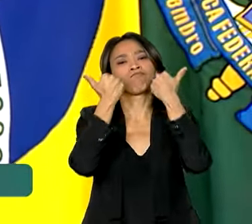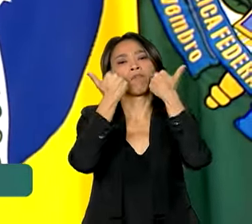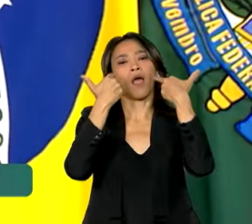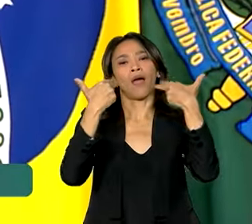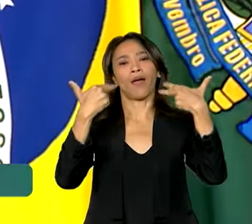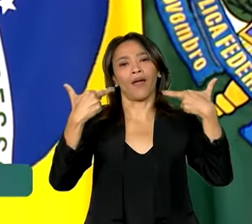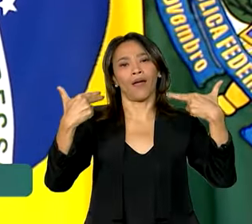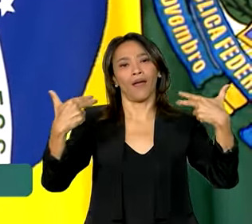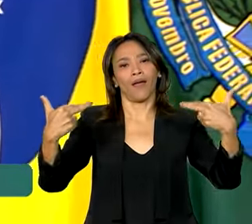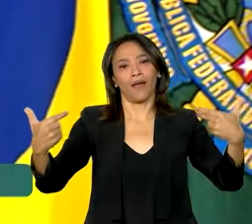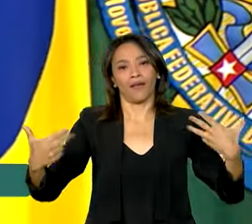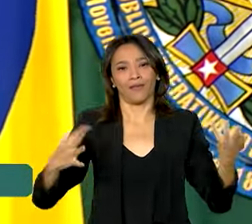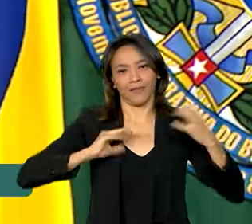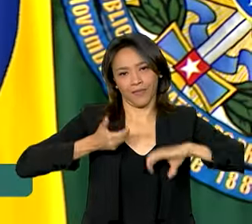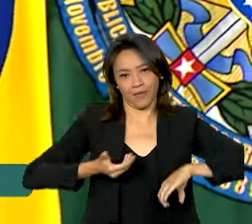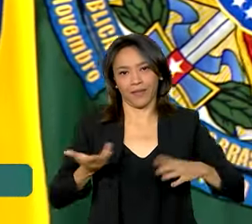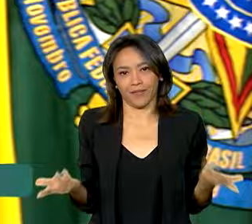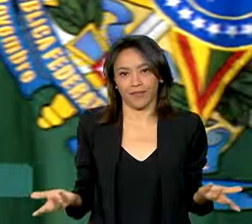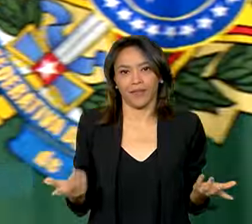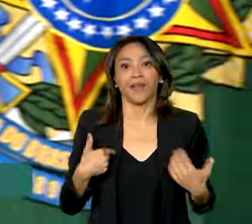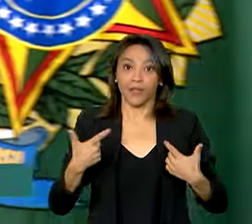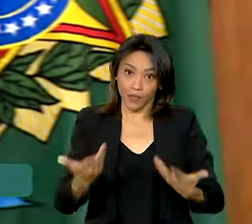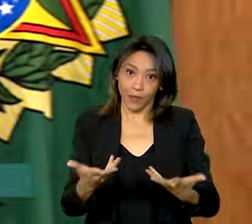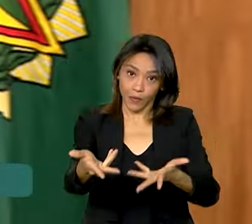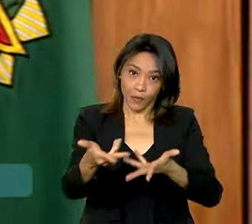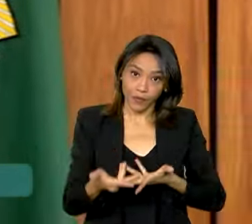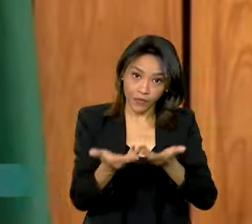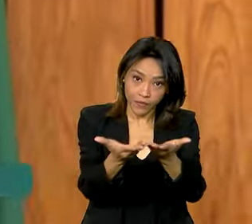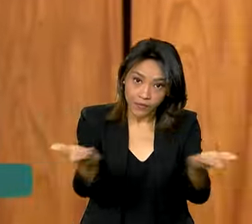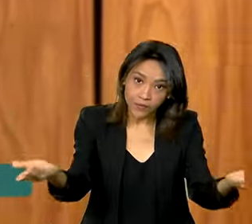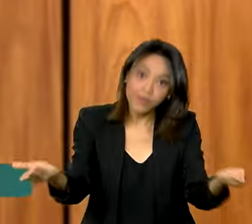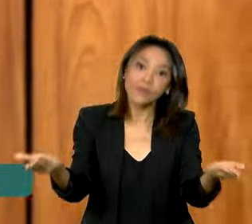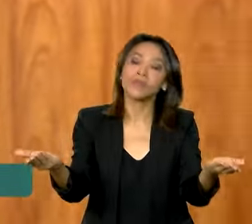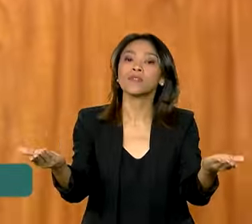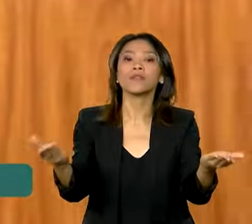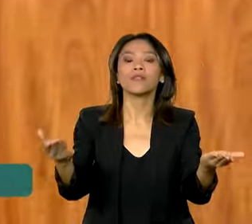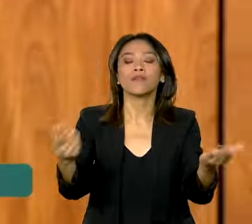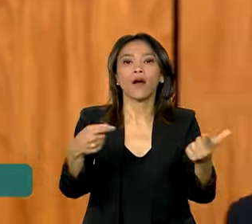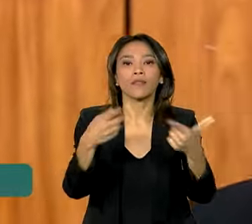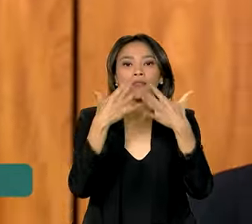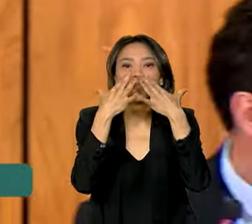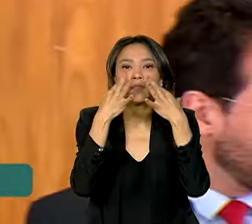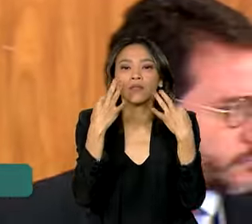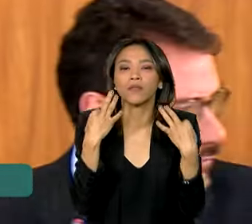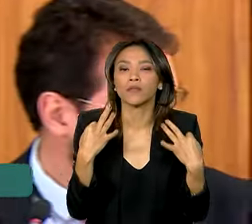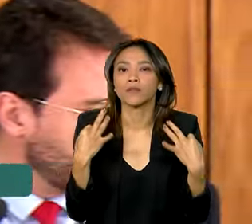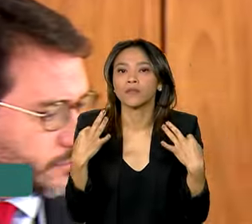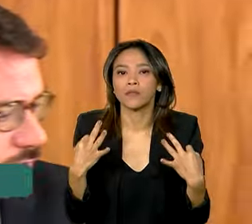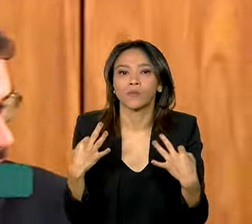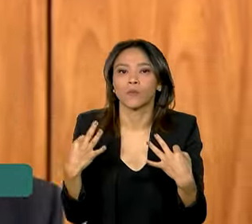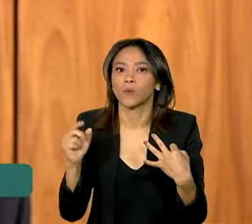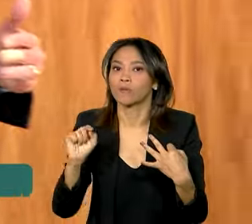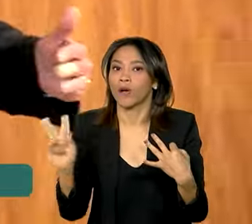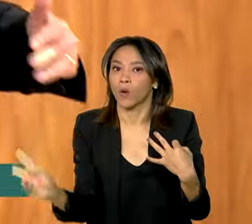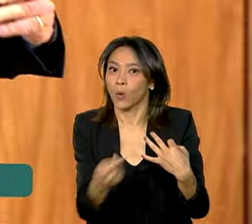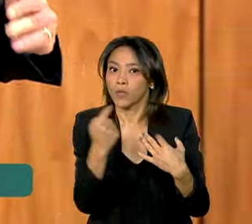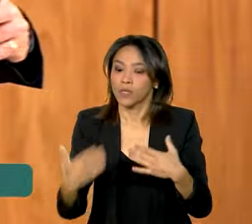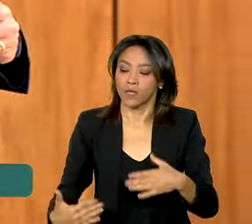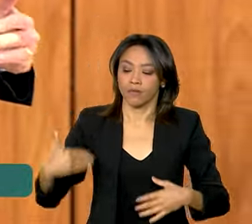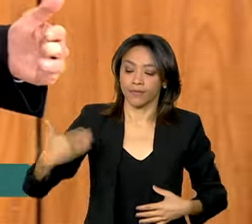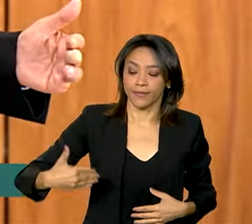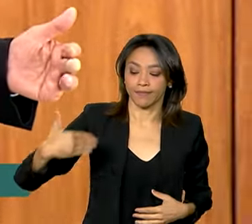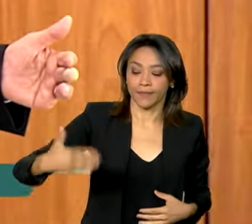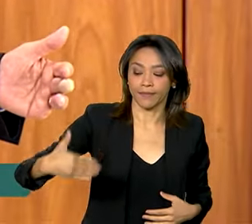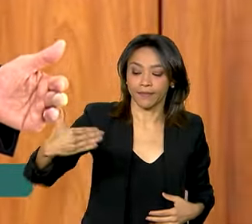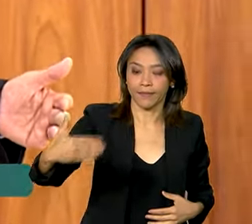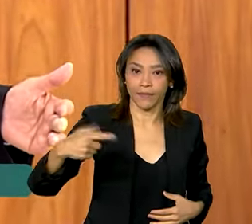com o Congresso Nacional. Eu convido vocês a ficarem atentos para ver o que vai acontecer nas coisas que